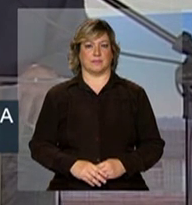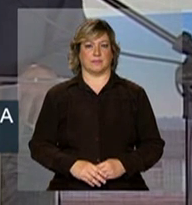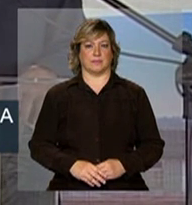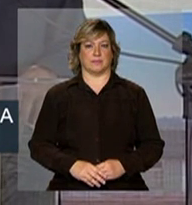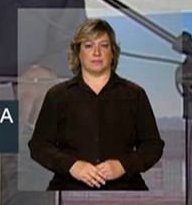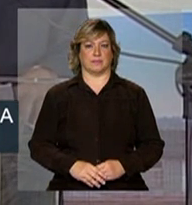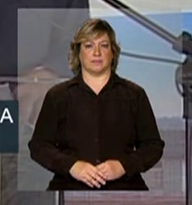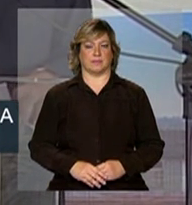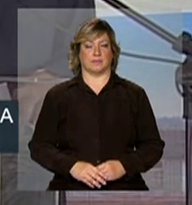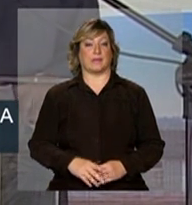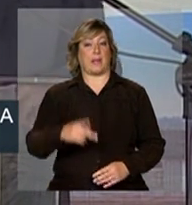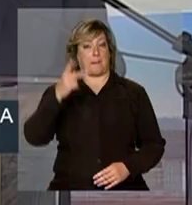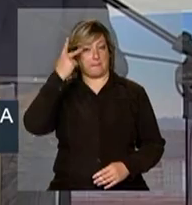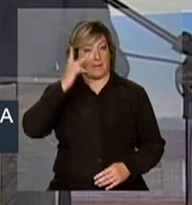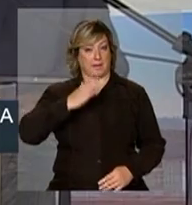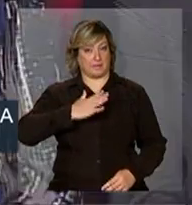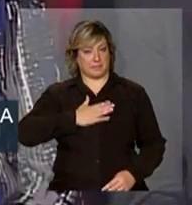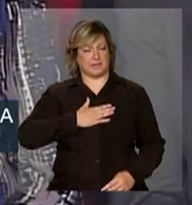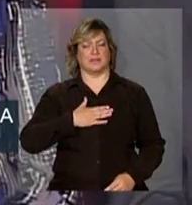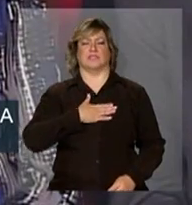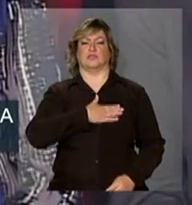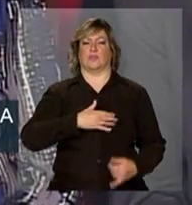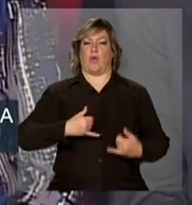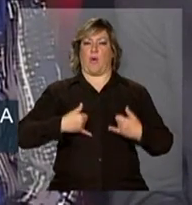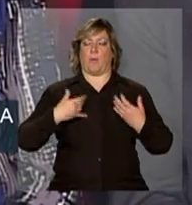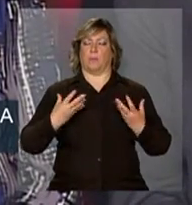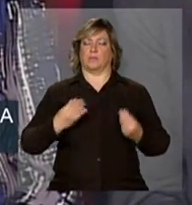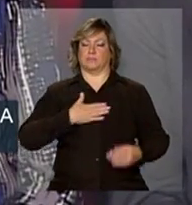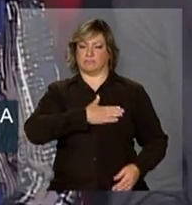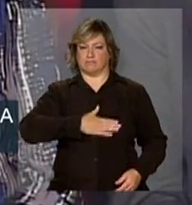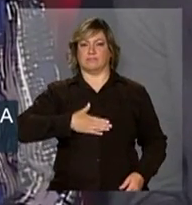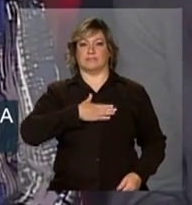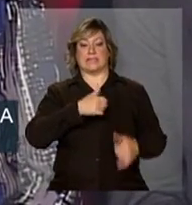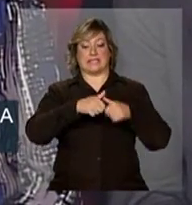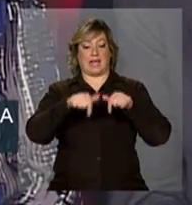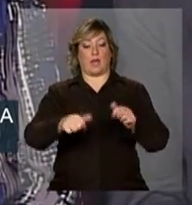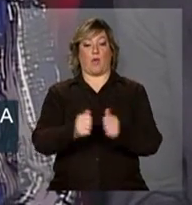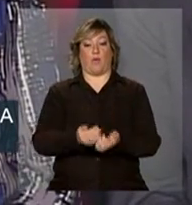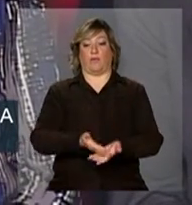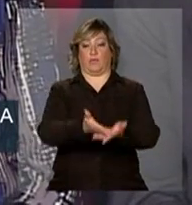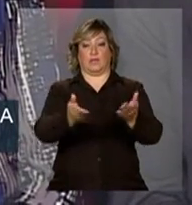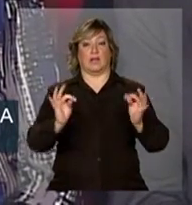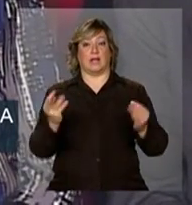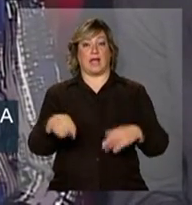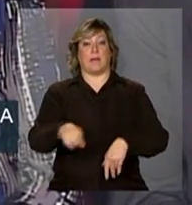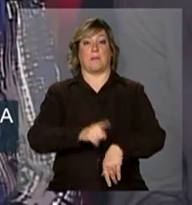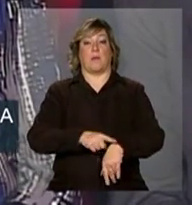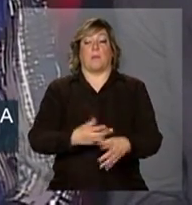Para mim é uma grande honra estar aqui com todos vocês para esse momento tão especial.